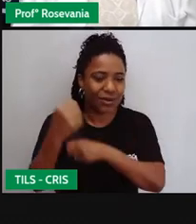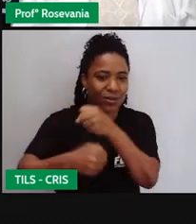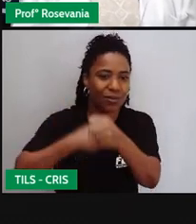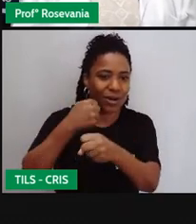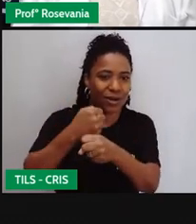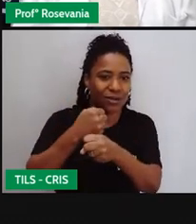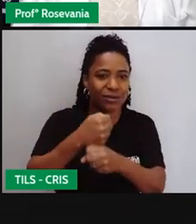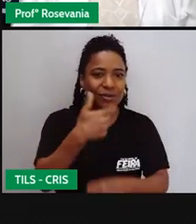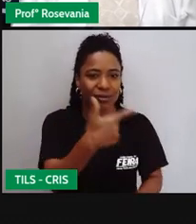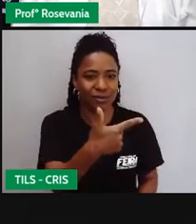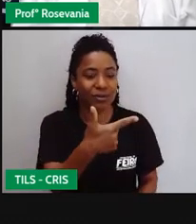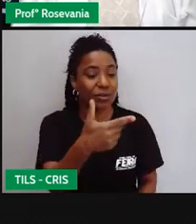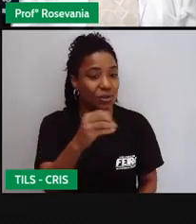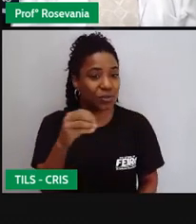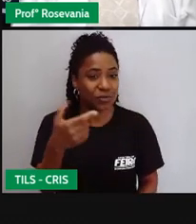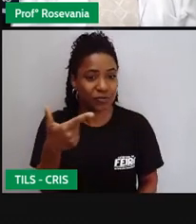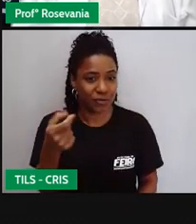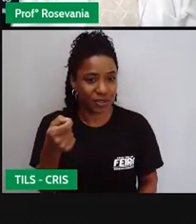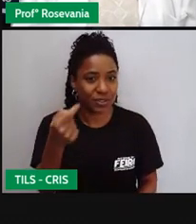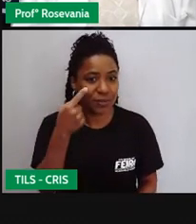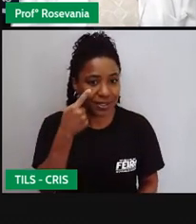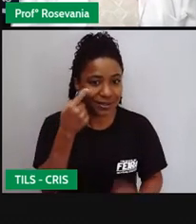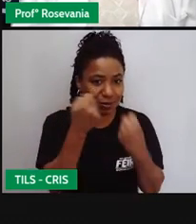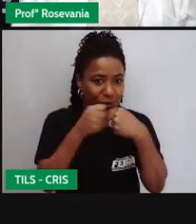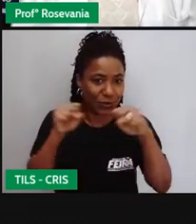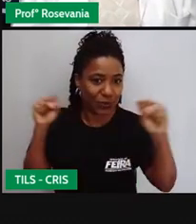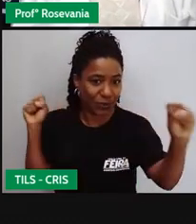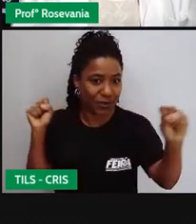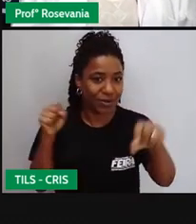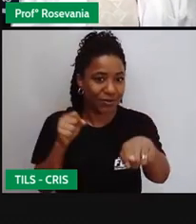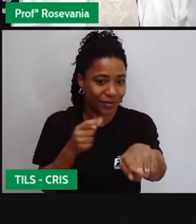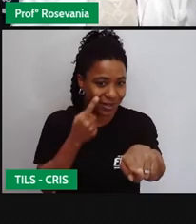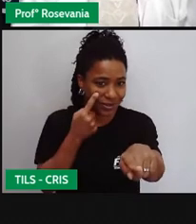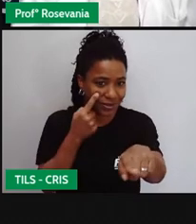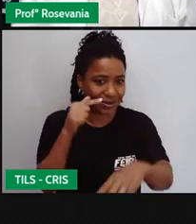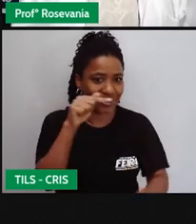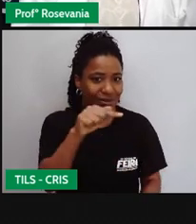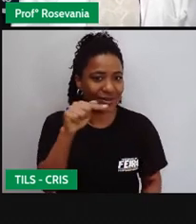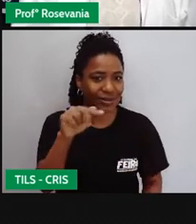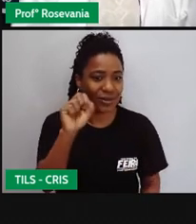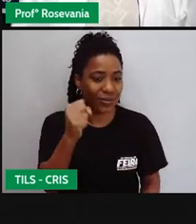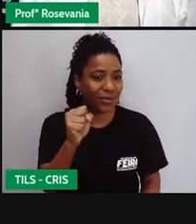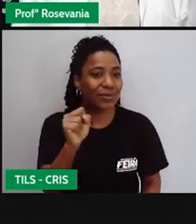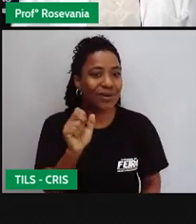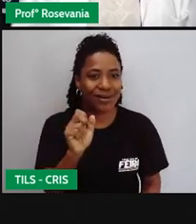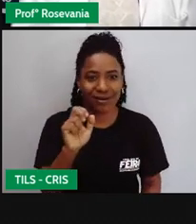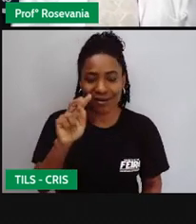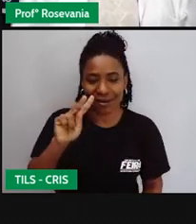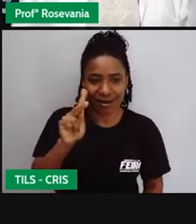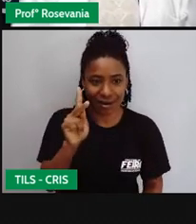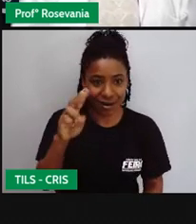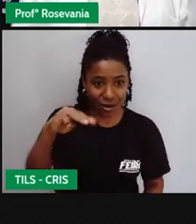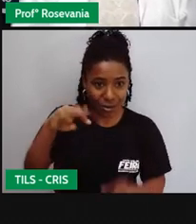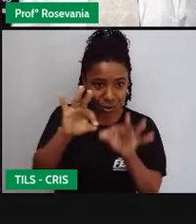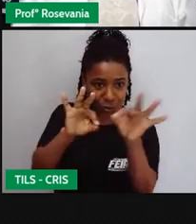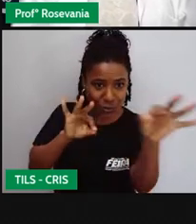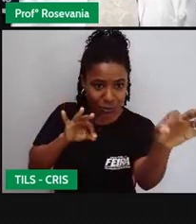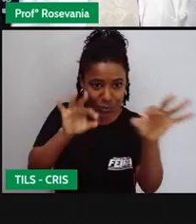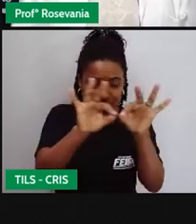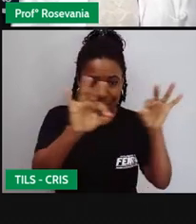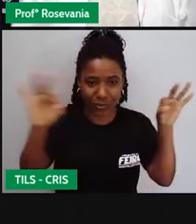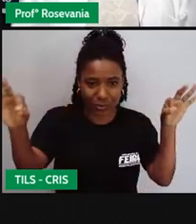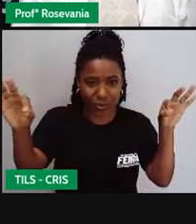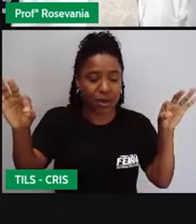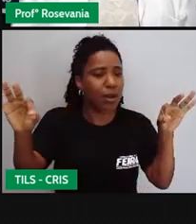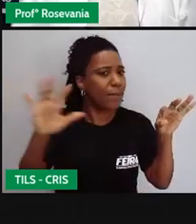quilômetros quadrados que já tinha passado pelo processo do desmatamento, e isso infelizmente de abril do ano